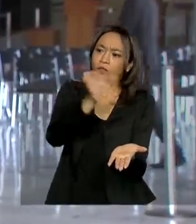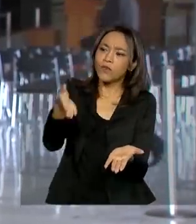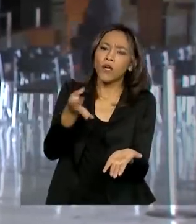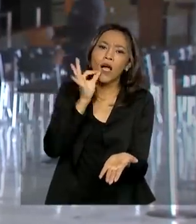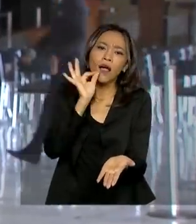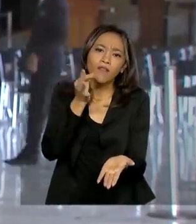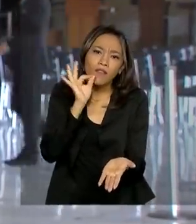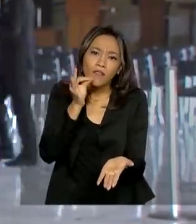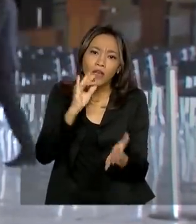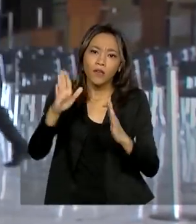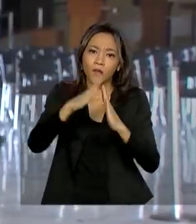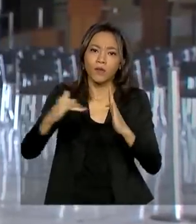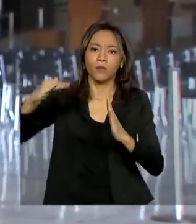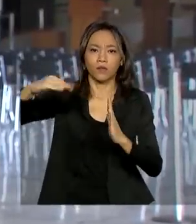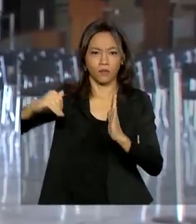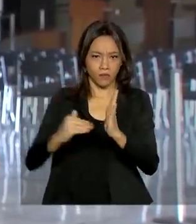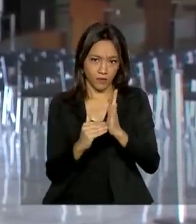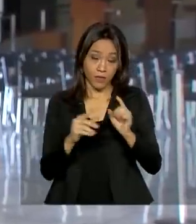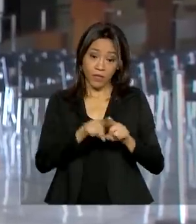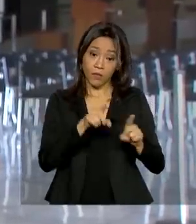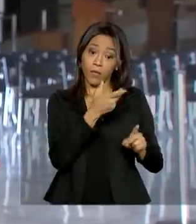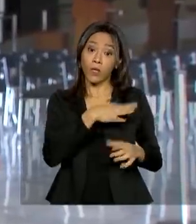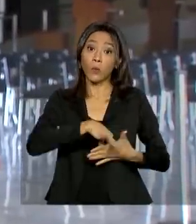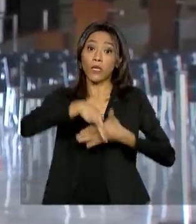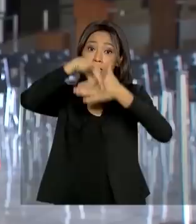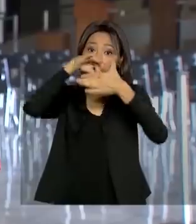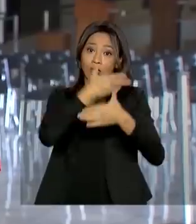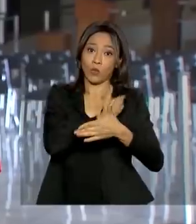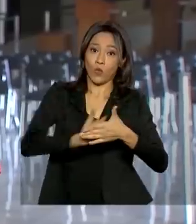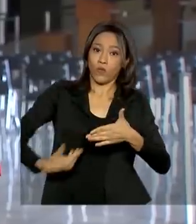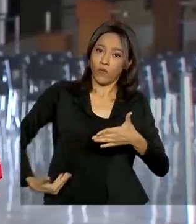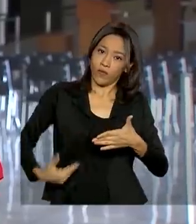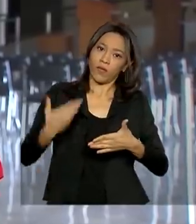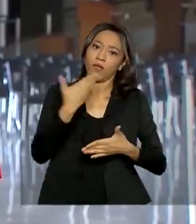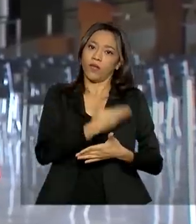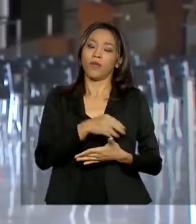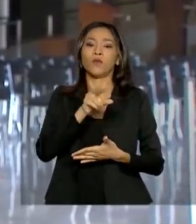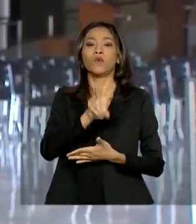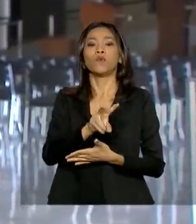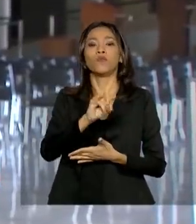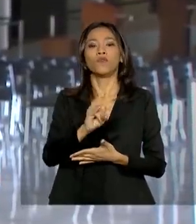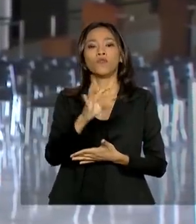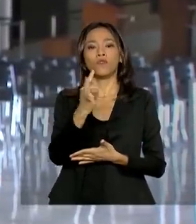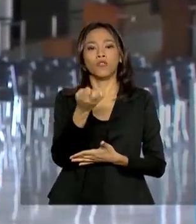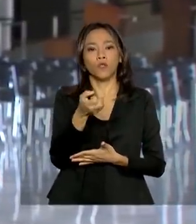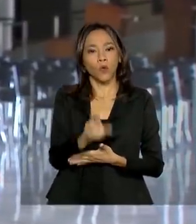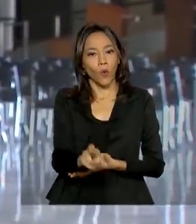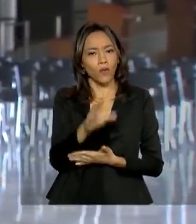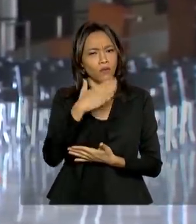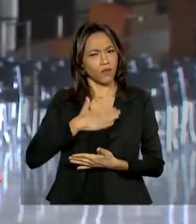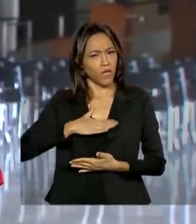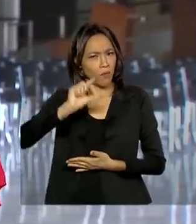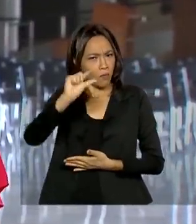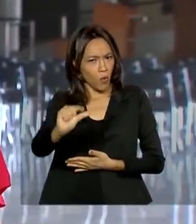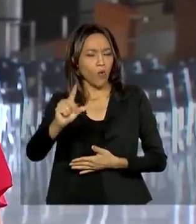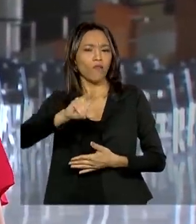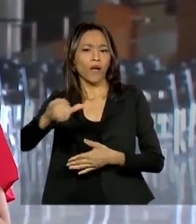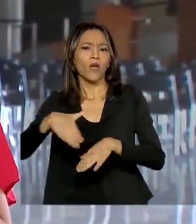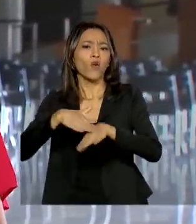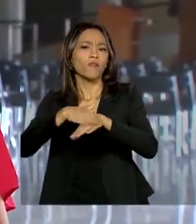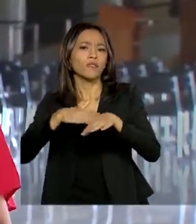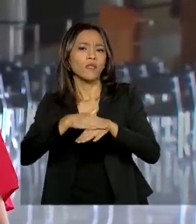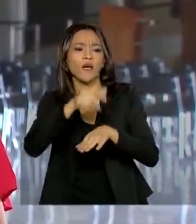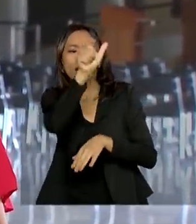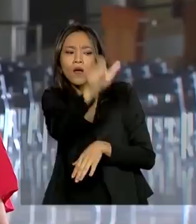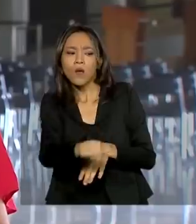e também com o líder do governo na Câmara, o deputado Vitor Hugo. Daqui a pouco, ele vai conversar com a deputada Aline Sleutsis,